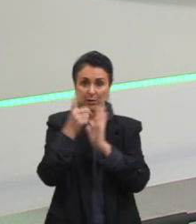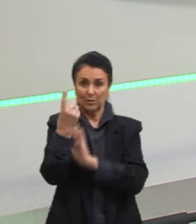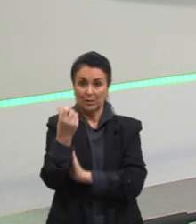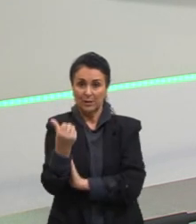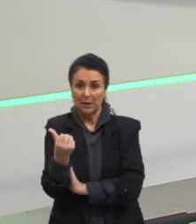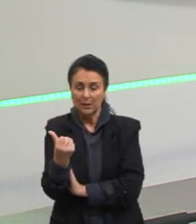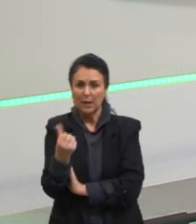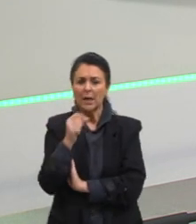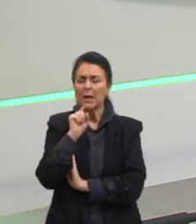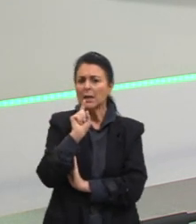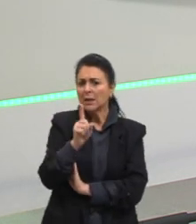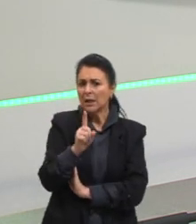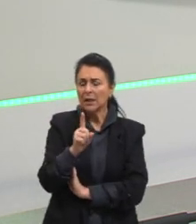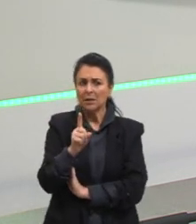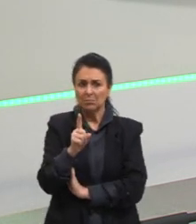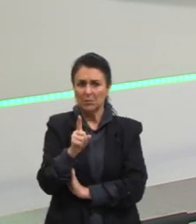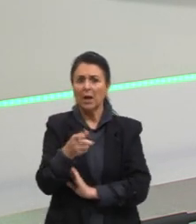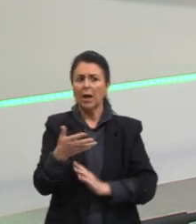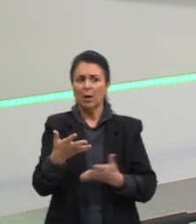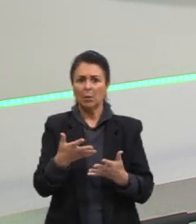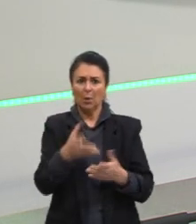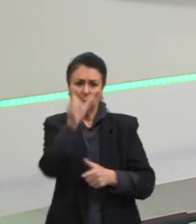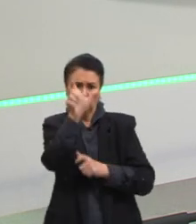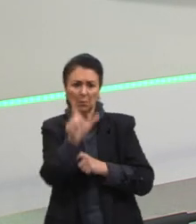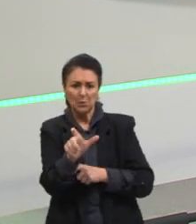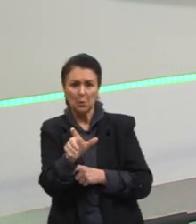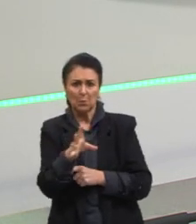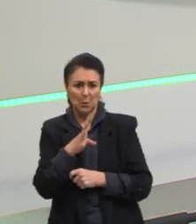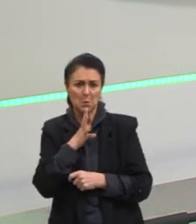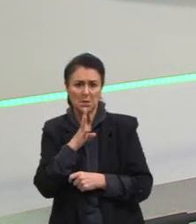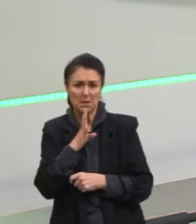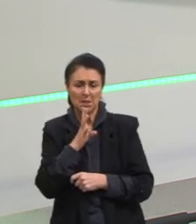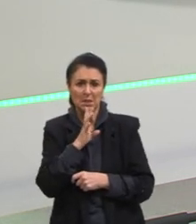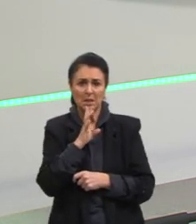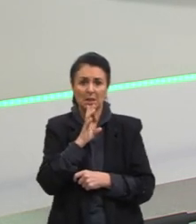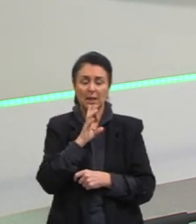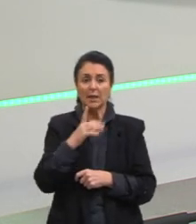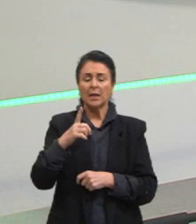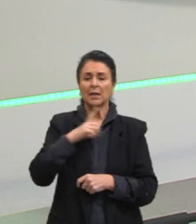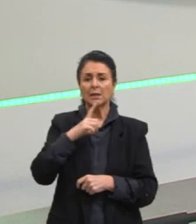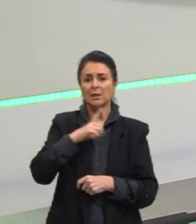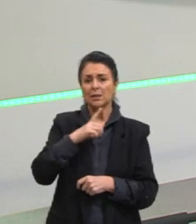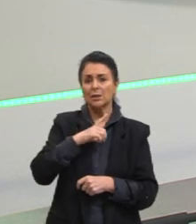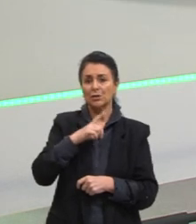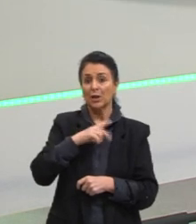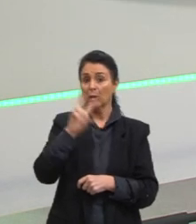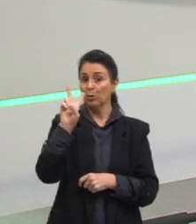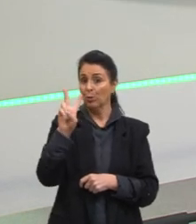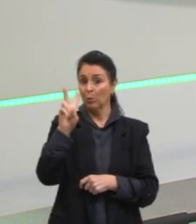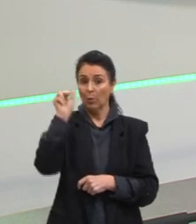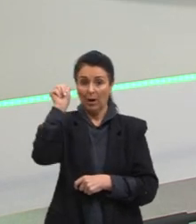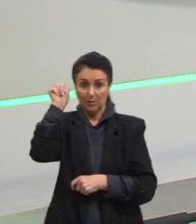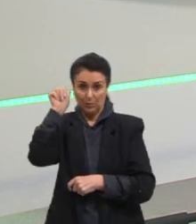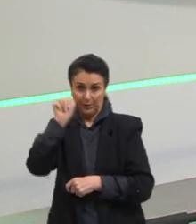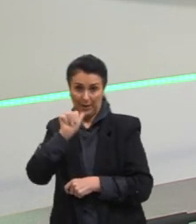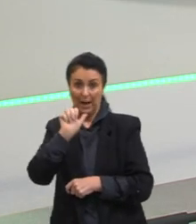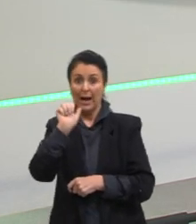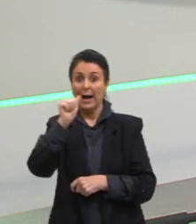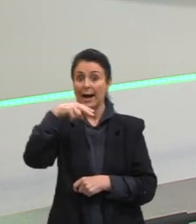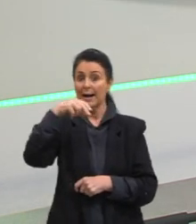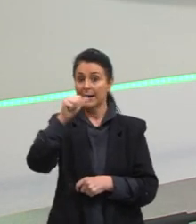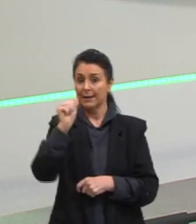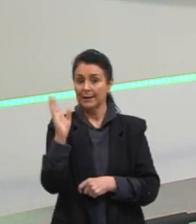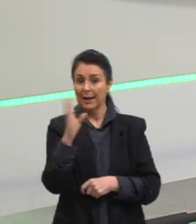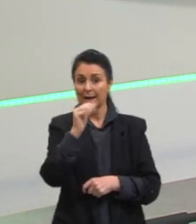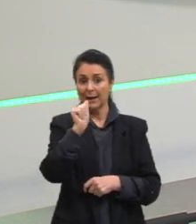E ele é muito conhecido pela história dele com Ana Catarina e Ana Bolena. Ele era casado com Ana Catarina,